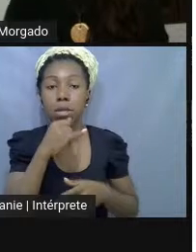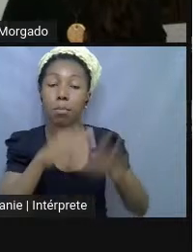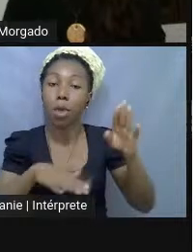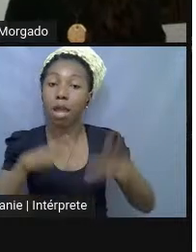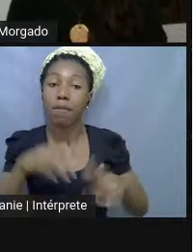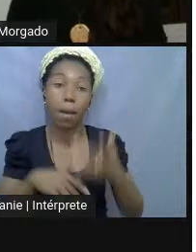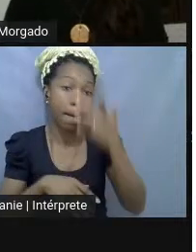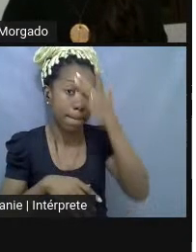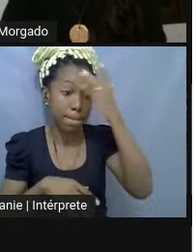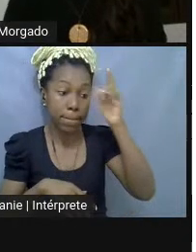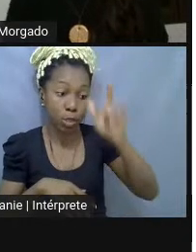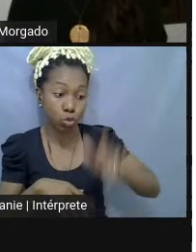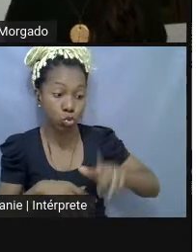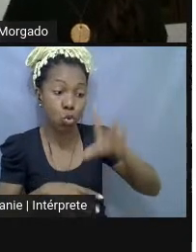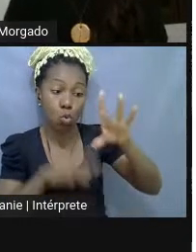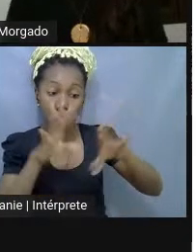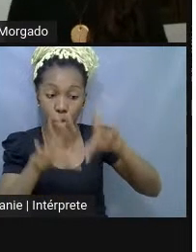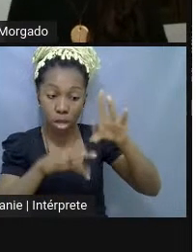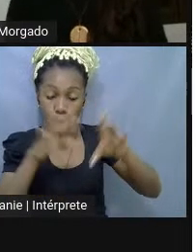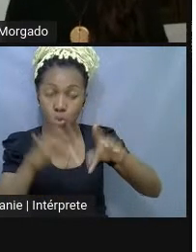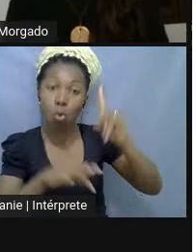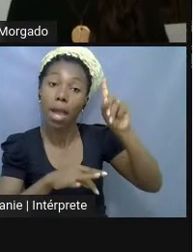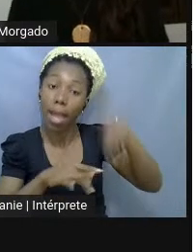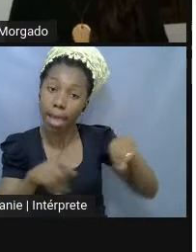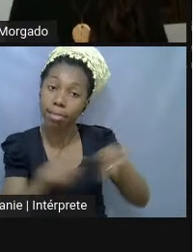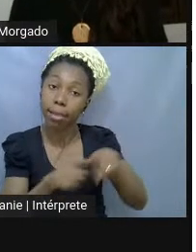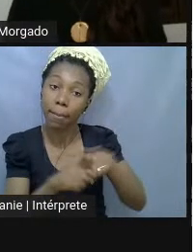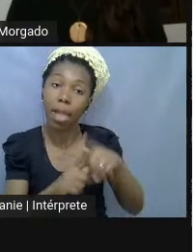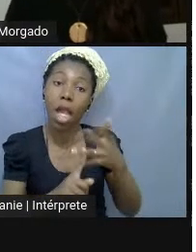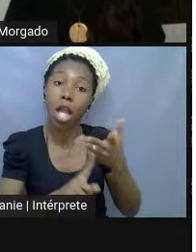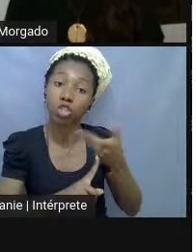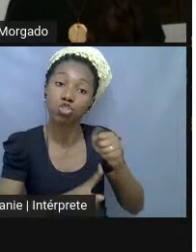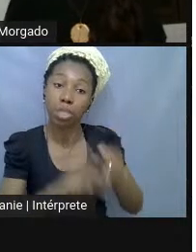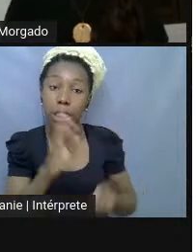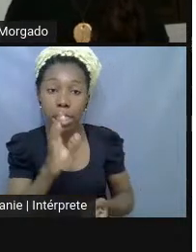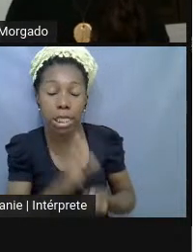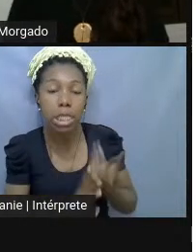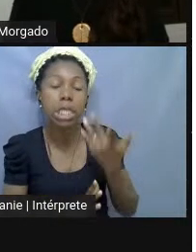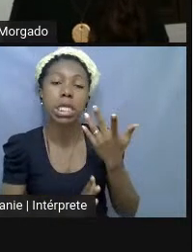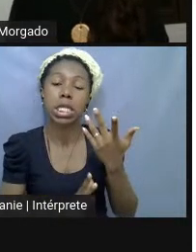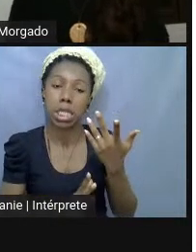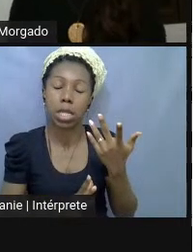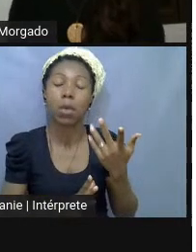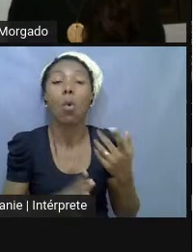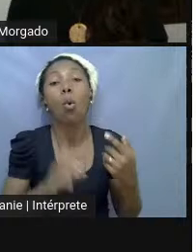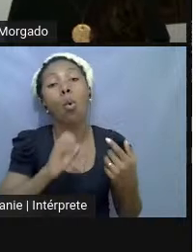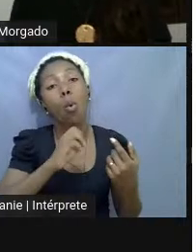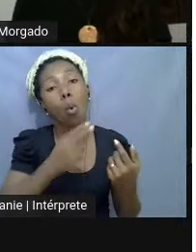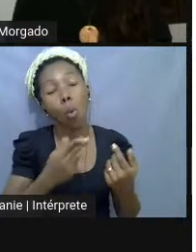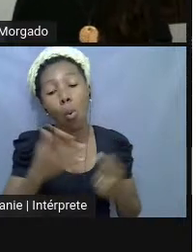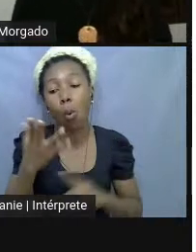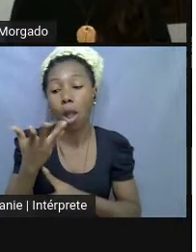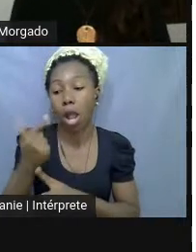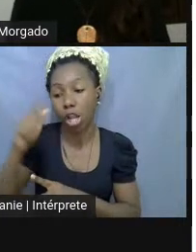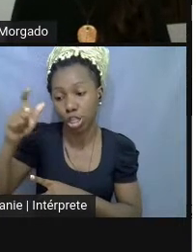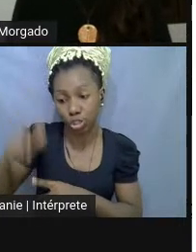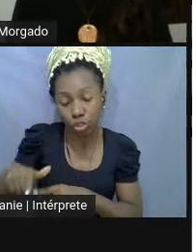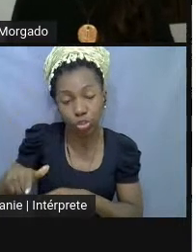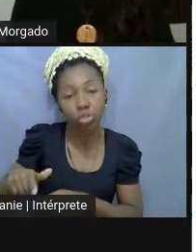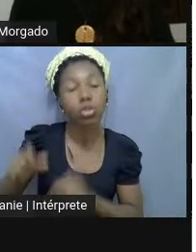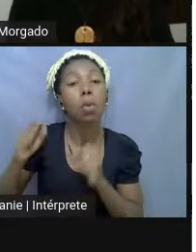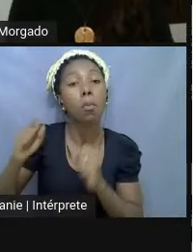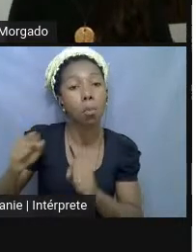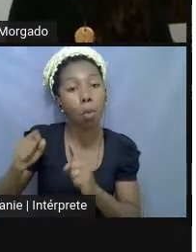esteja em uma posição de artista criando uma exposição enquanto uma obra. Outra hora, talvez o artista pode estar se posicionando enquanto